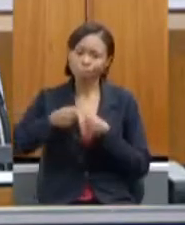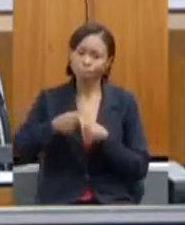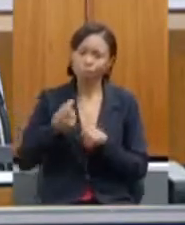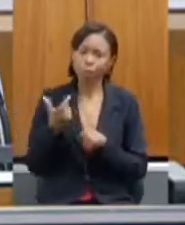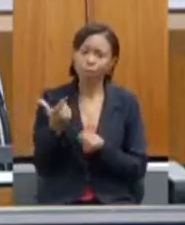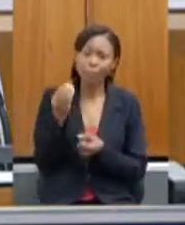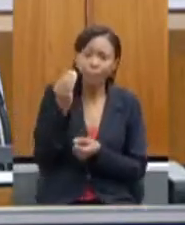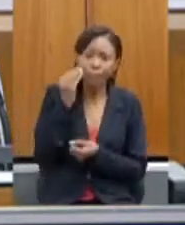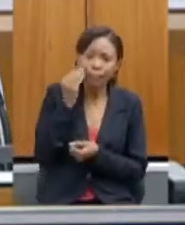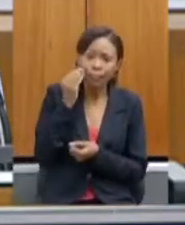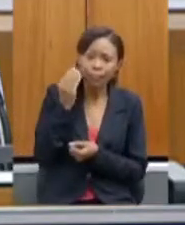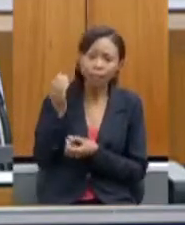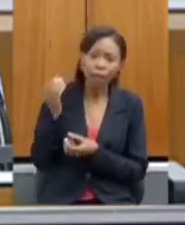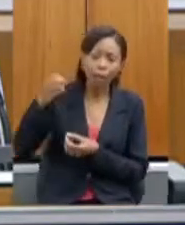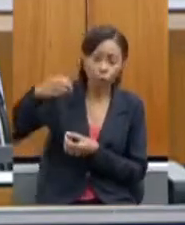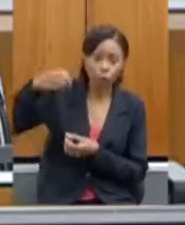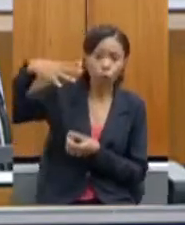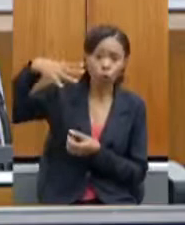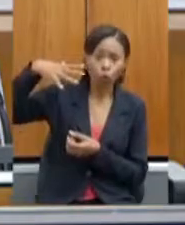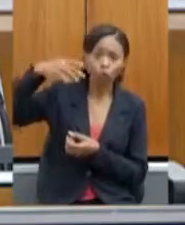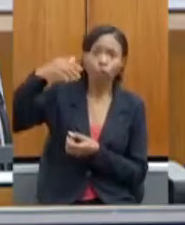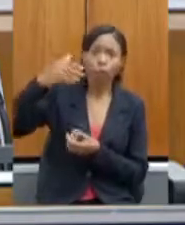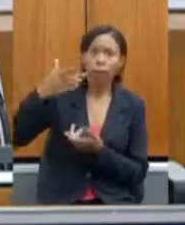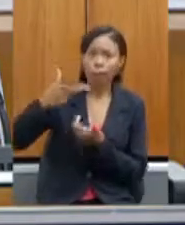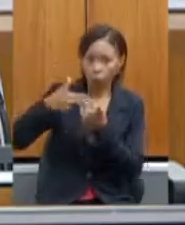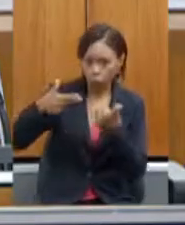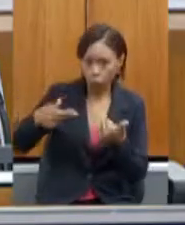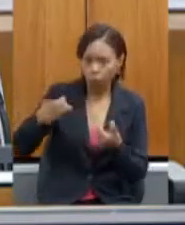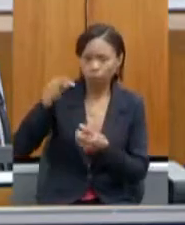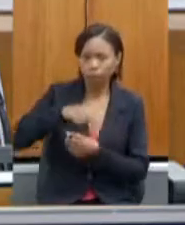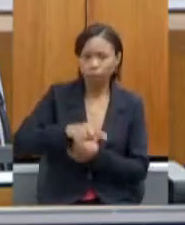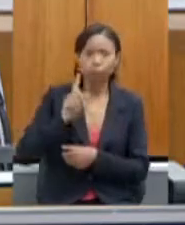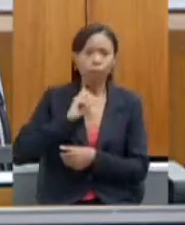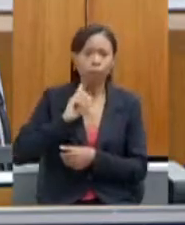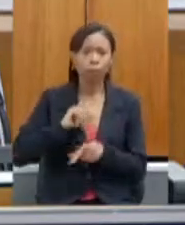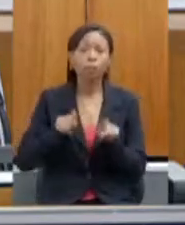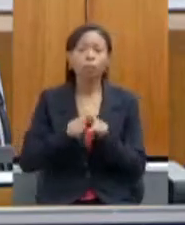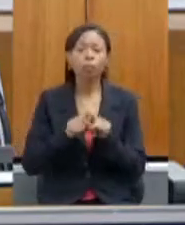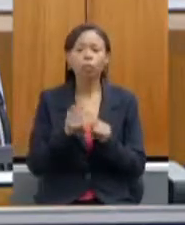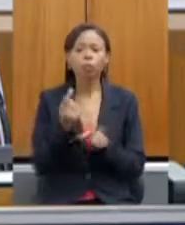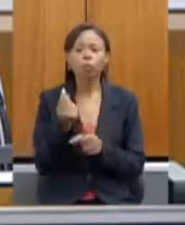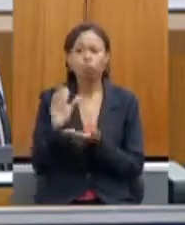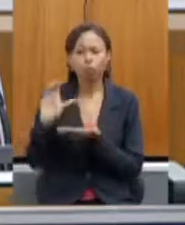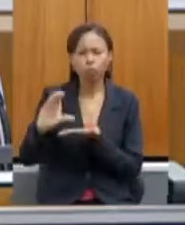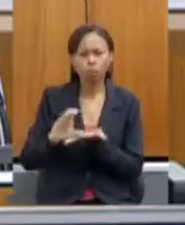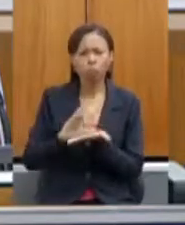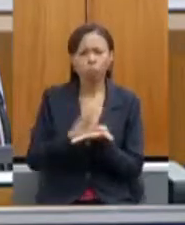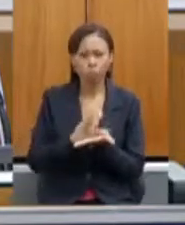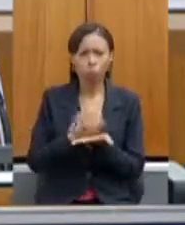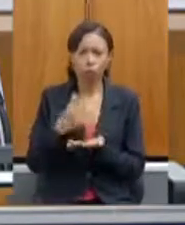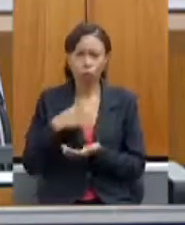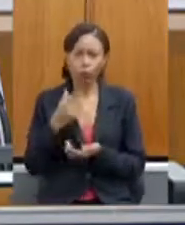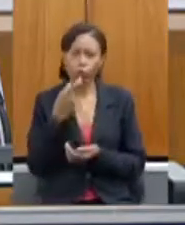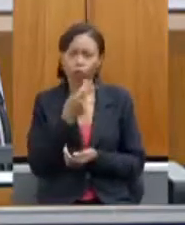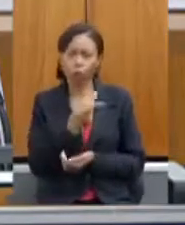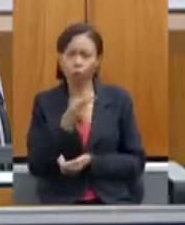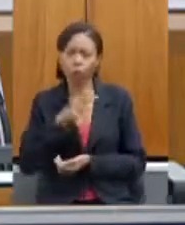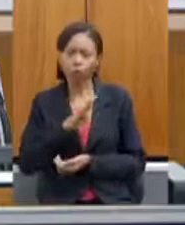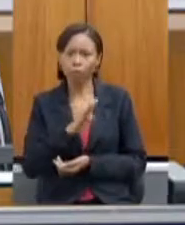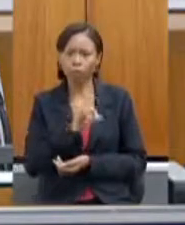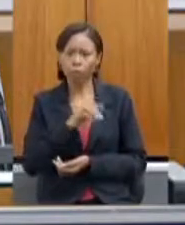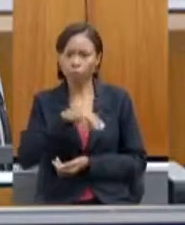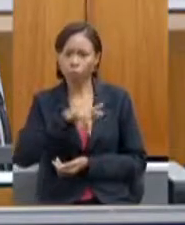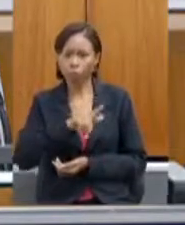Gerais em relação ao financiamento vamos levar também a BDMG eu tenho a gente tem na secretaria uma